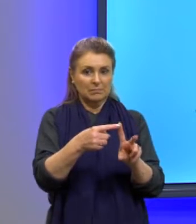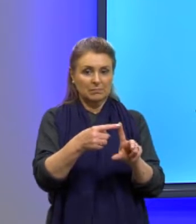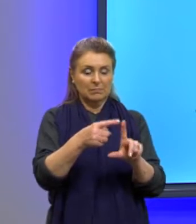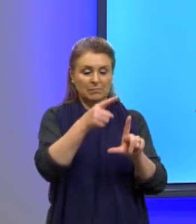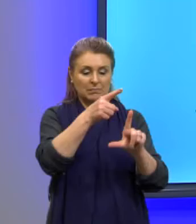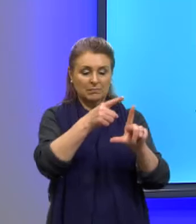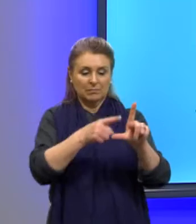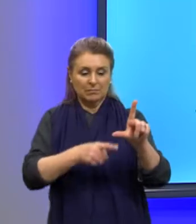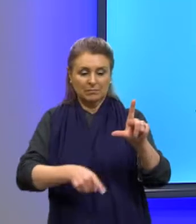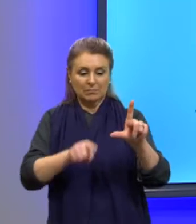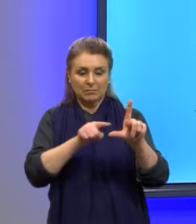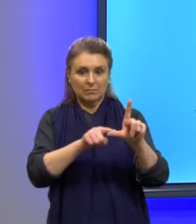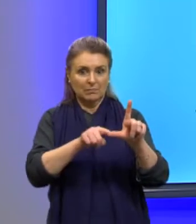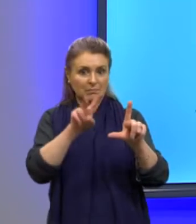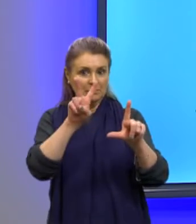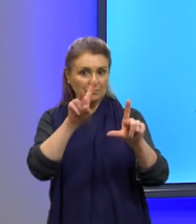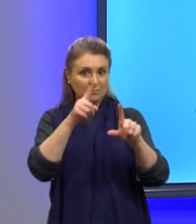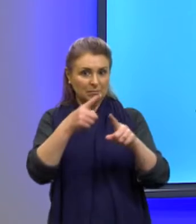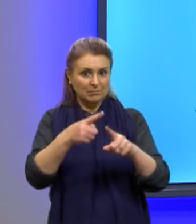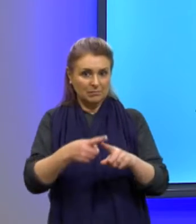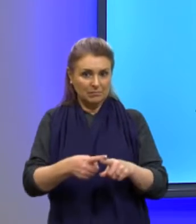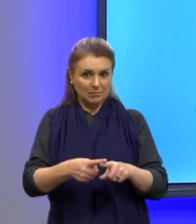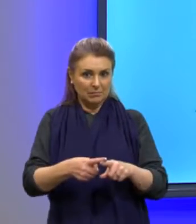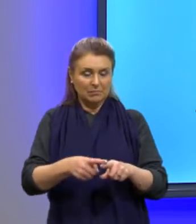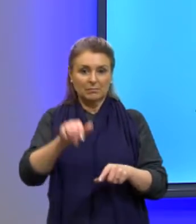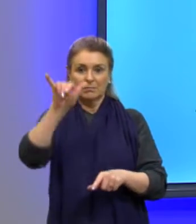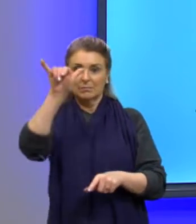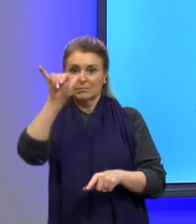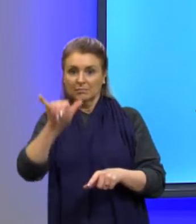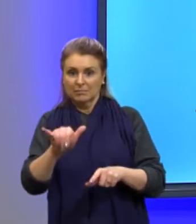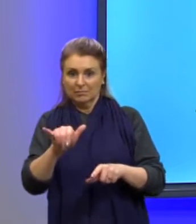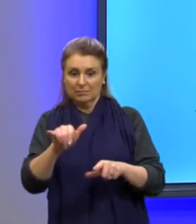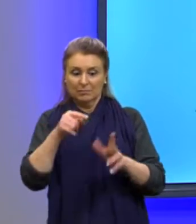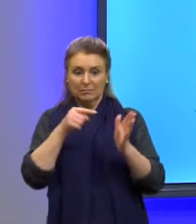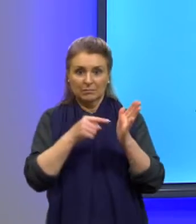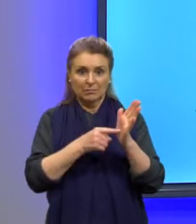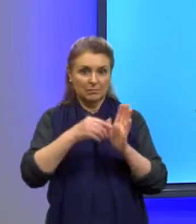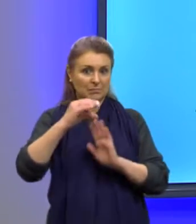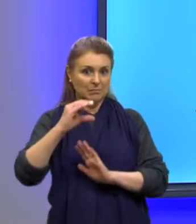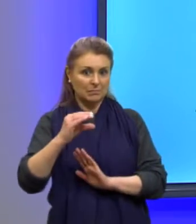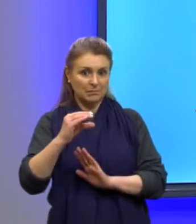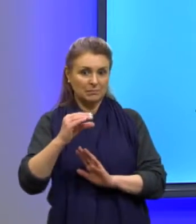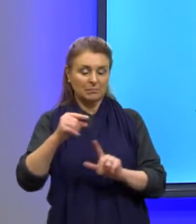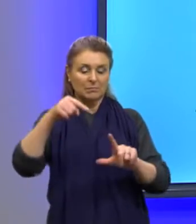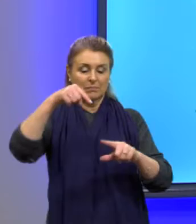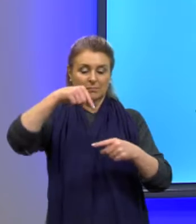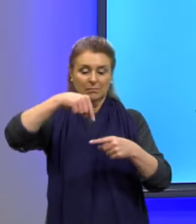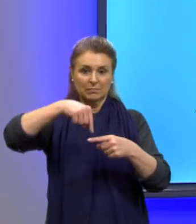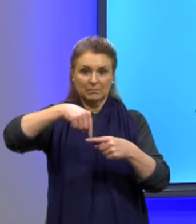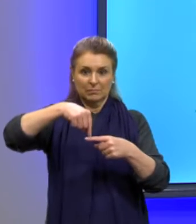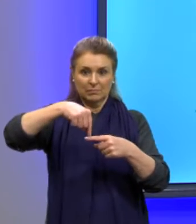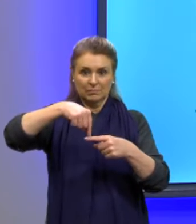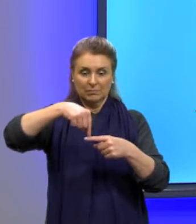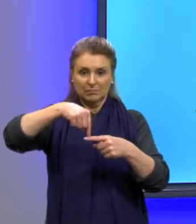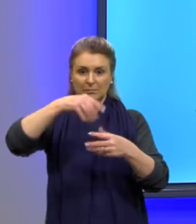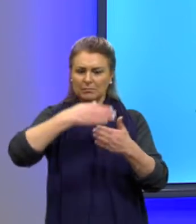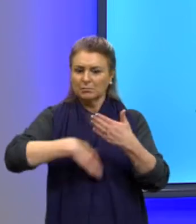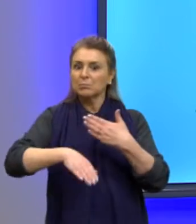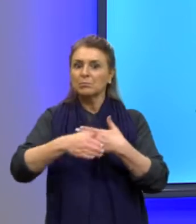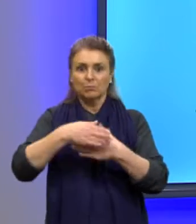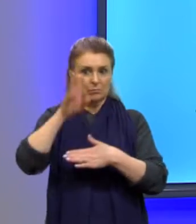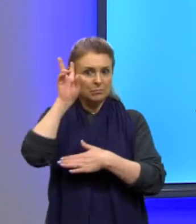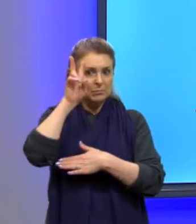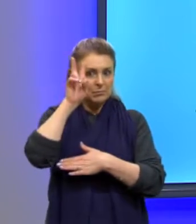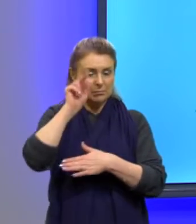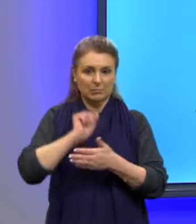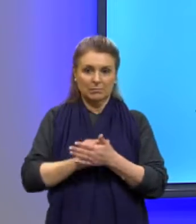o eixo do X em duas partes, corta o eixo do Y no ponto C, tenho o vértice, tudo para nós lembrarmos.